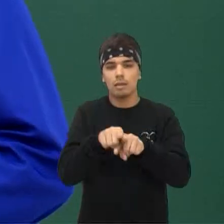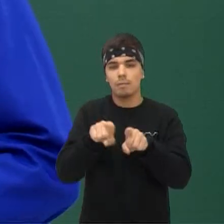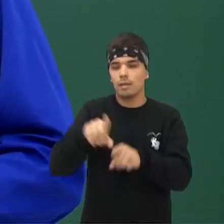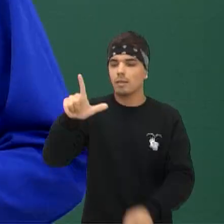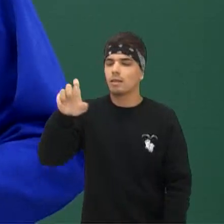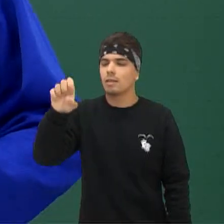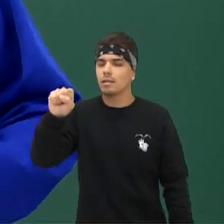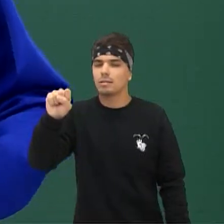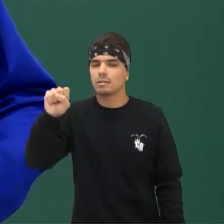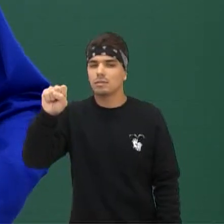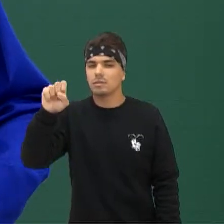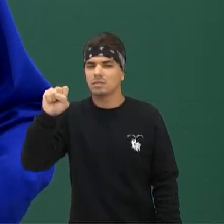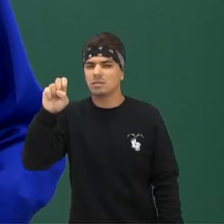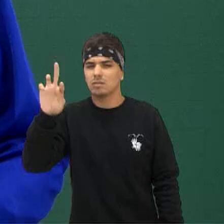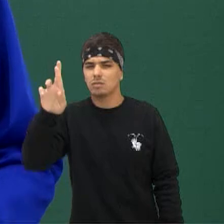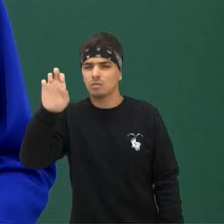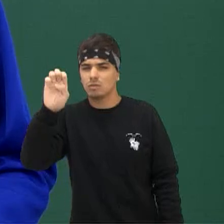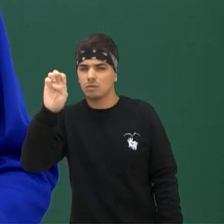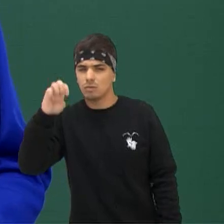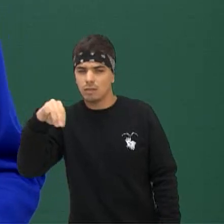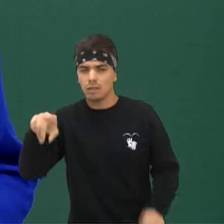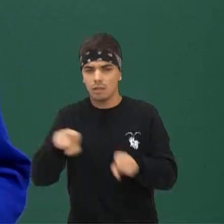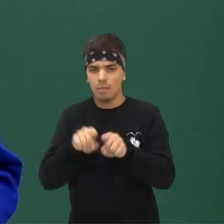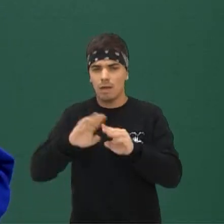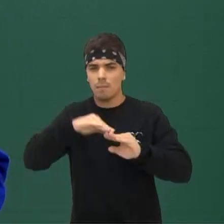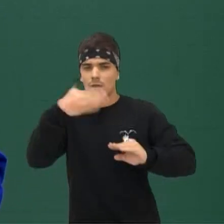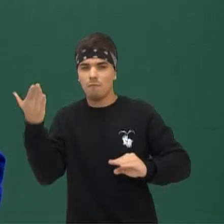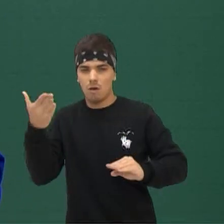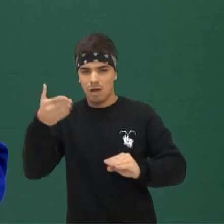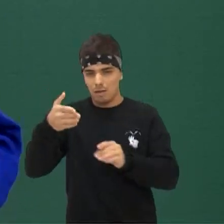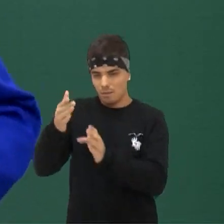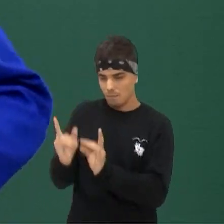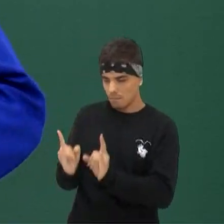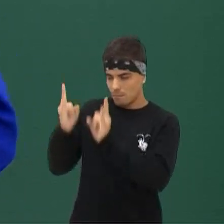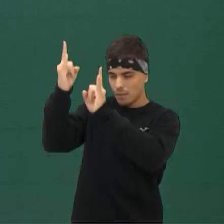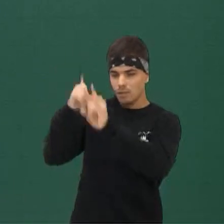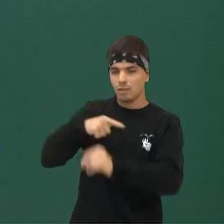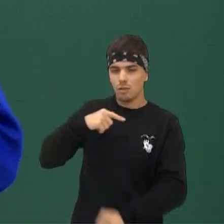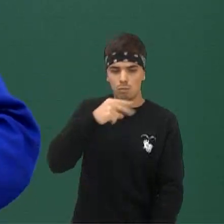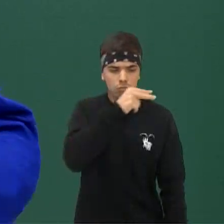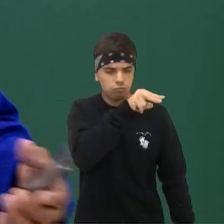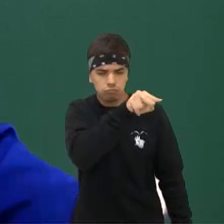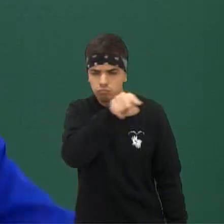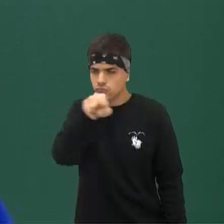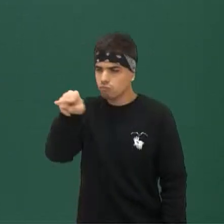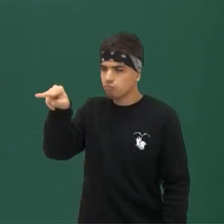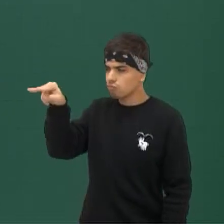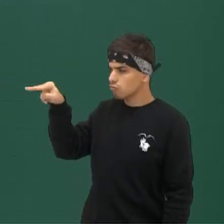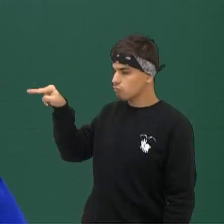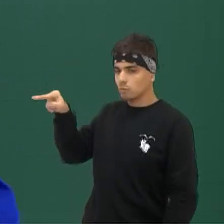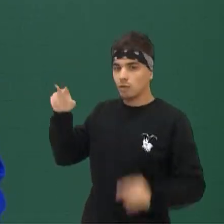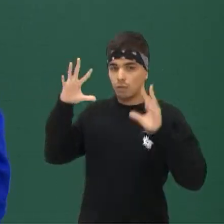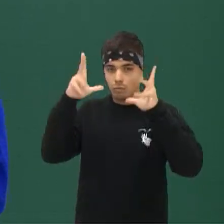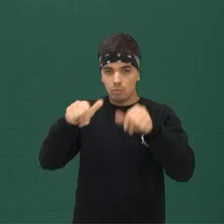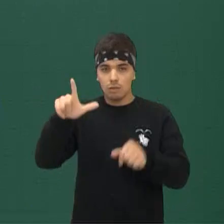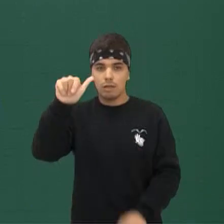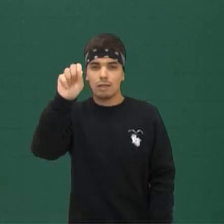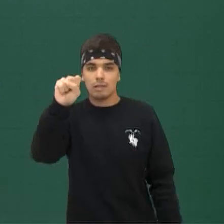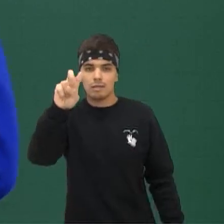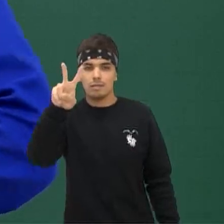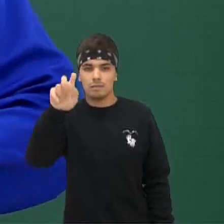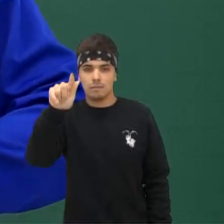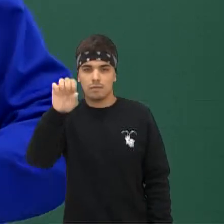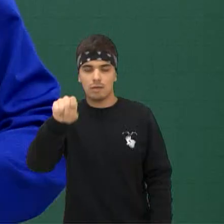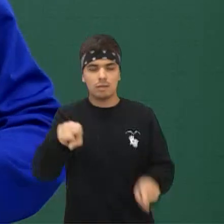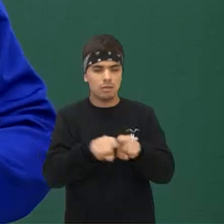Que é um brinquedo que você fica projetado para fora do prédio E ele faz isso aqui Onde você tem uma visão completamente ampla de Las Vegas Tem outro